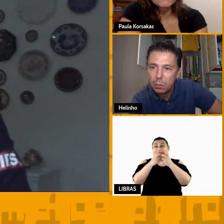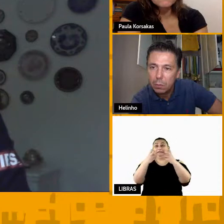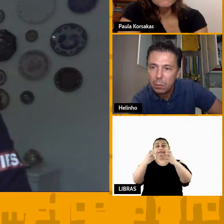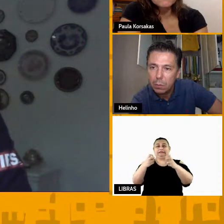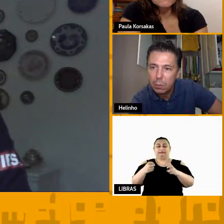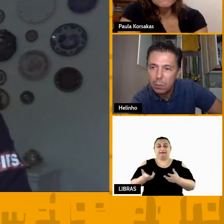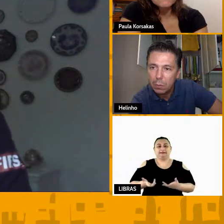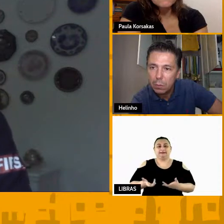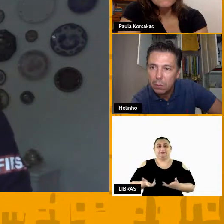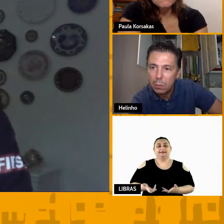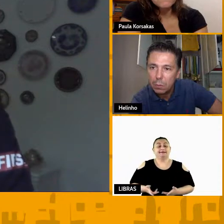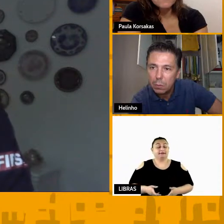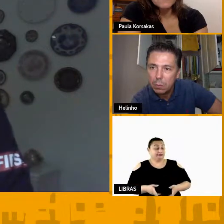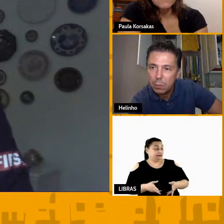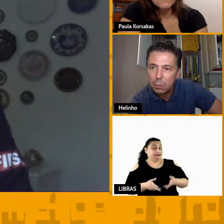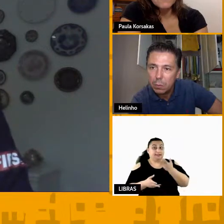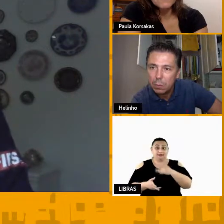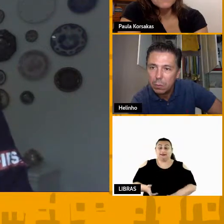passa